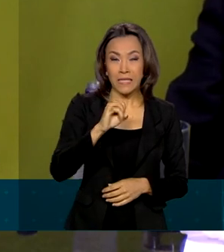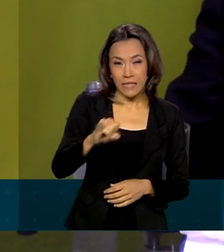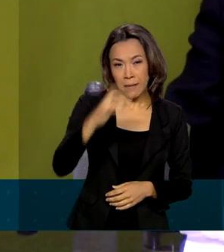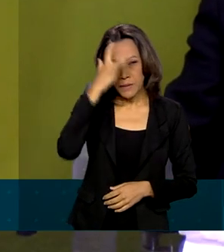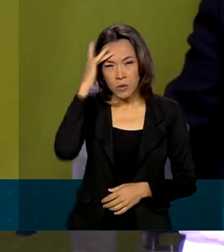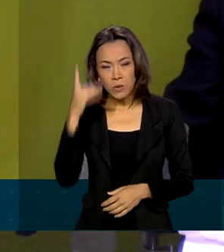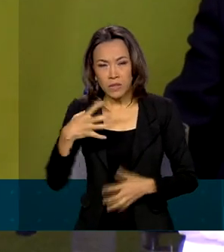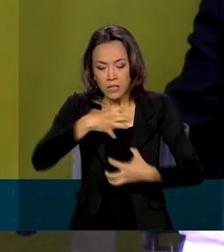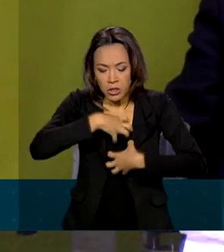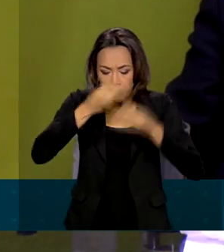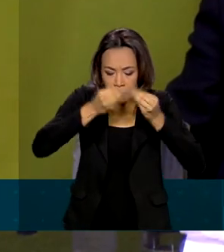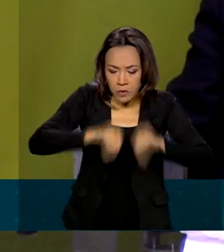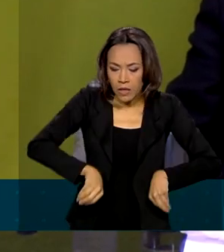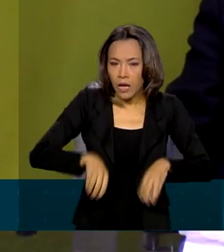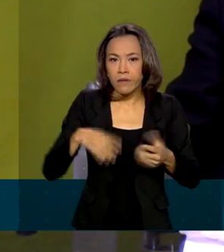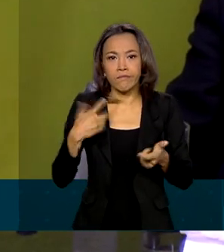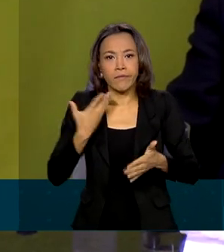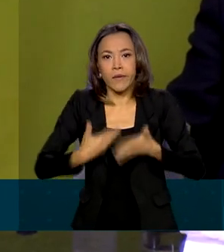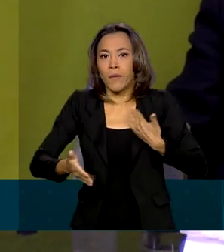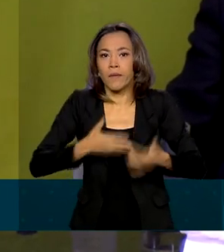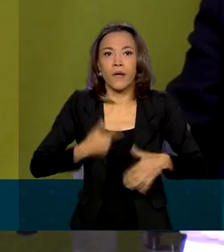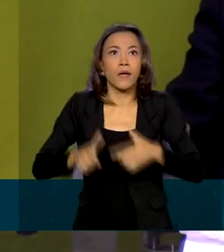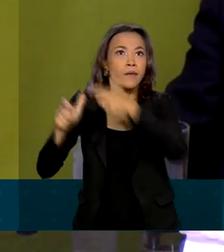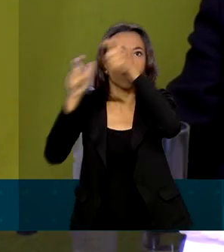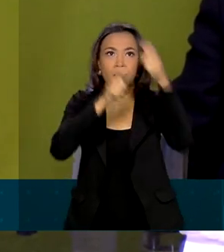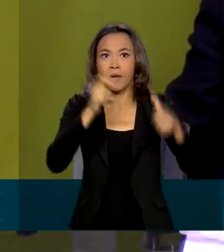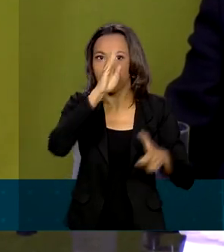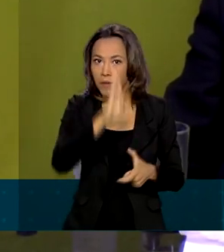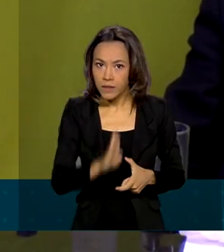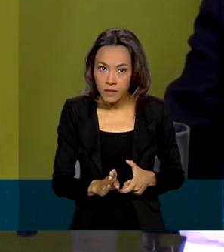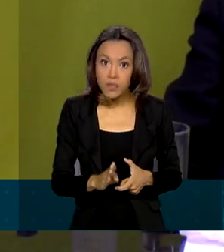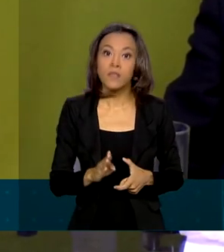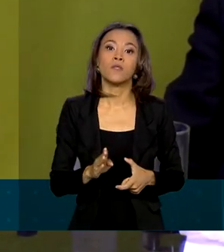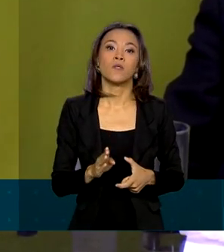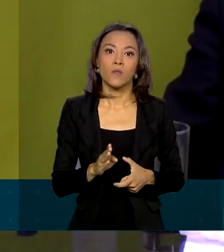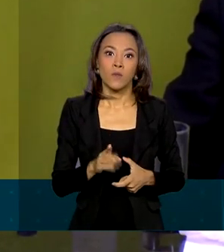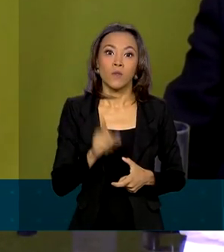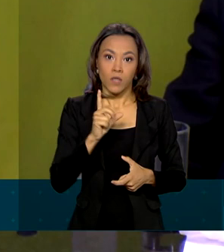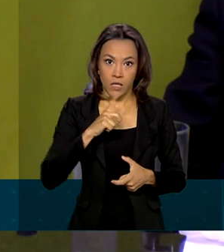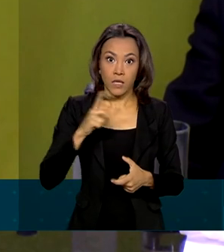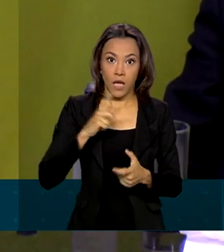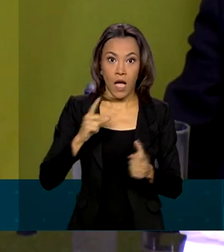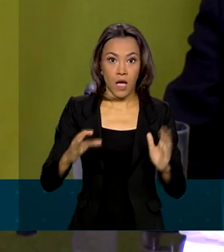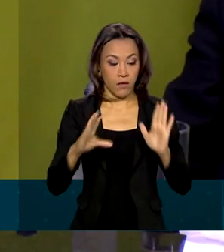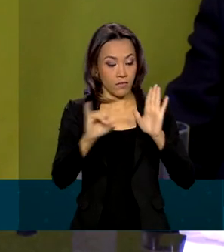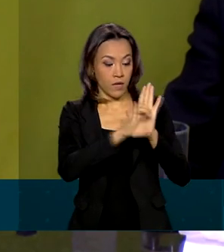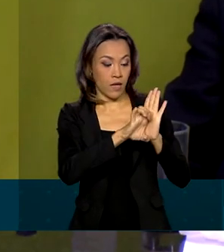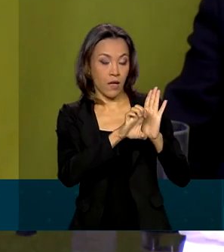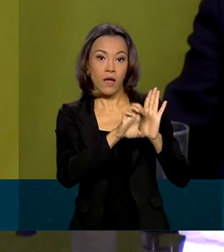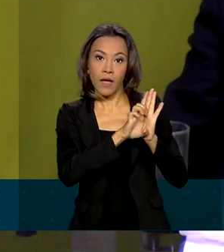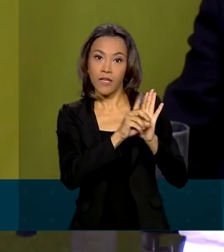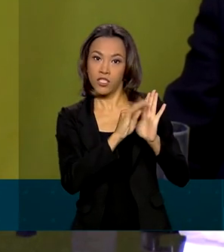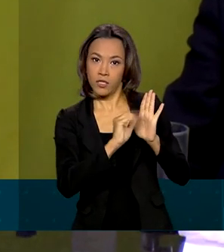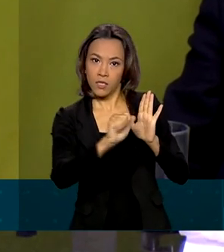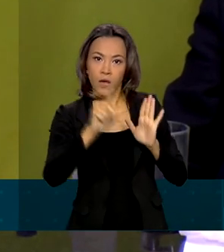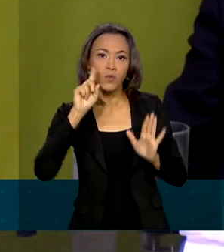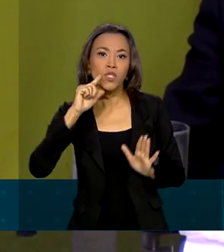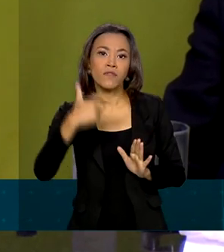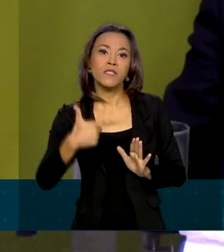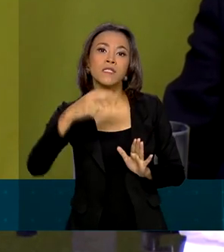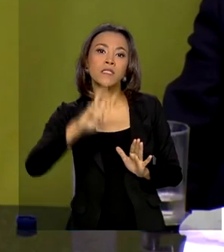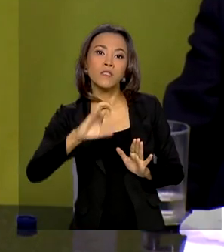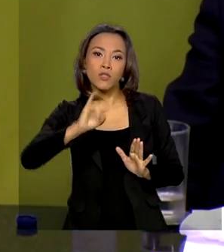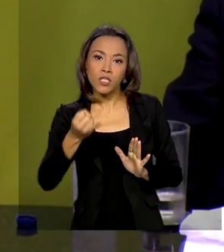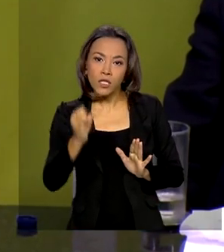prejudicado em qualquer lugar do Brasil, como está previsto no edital, a partir do dia 25 de janeiro ele